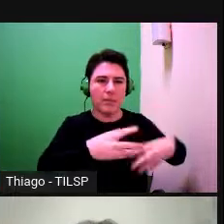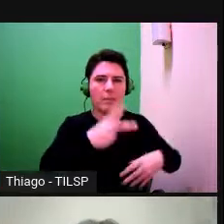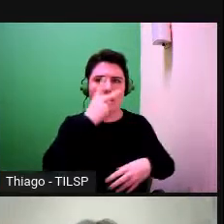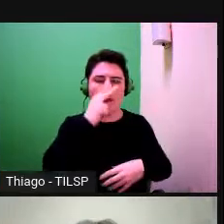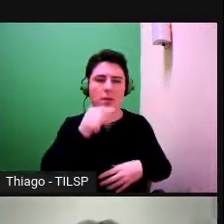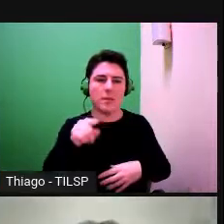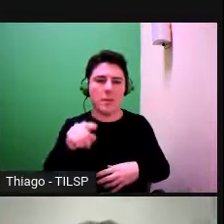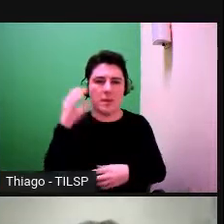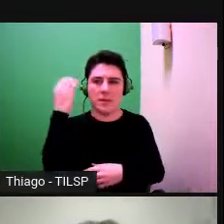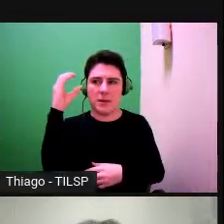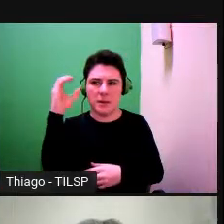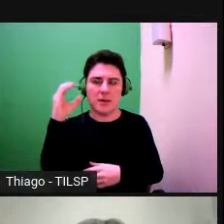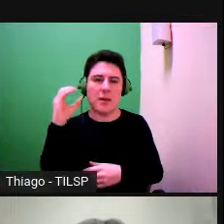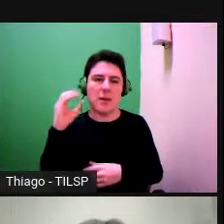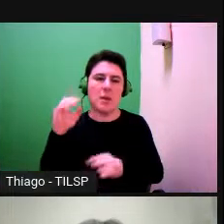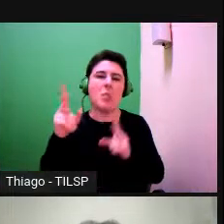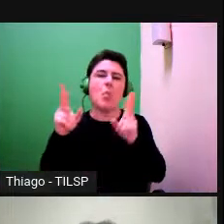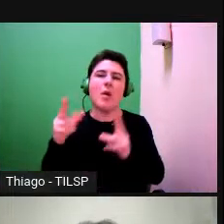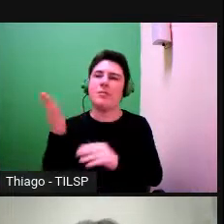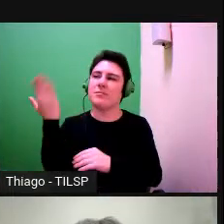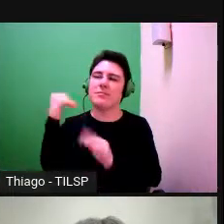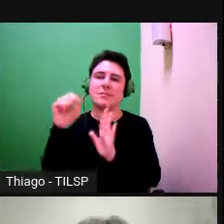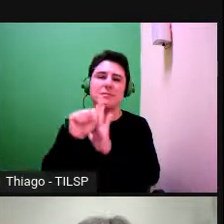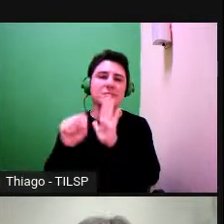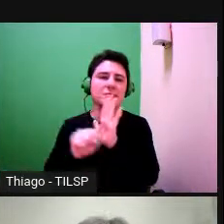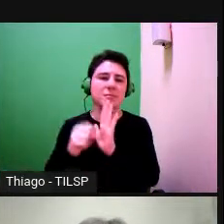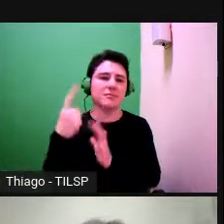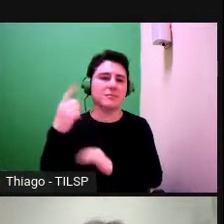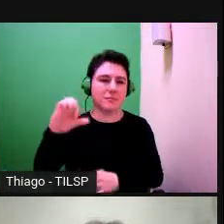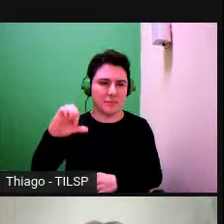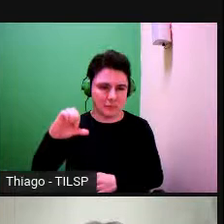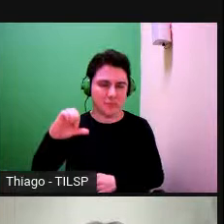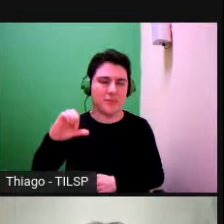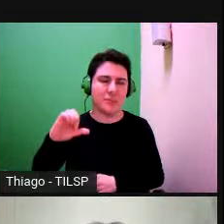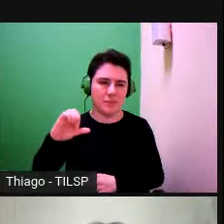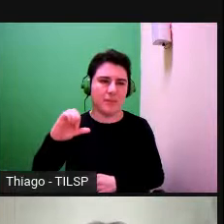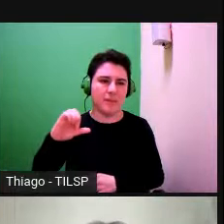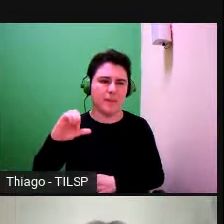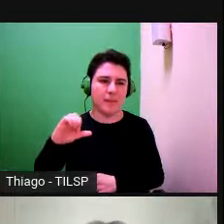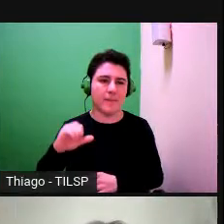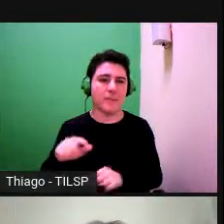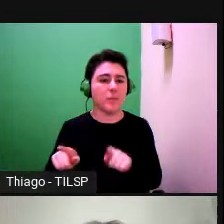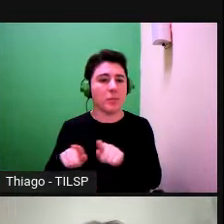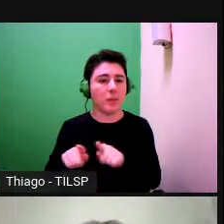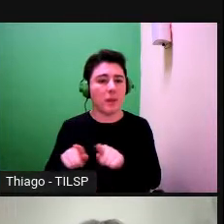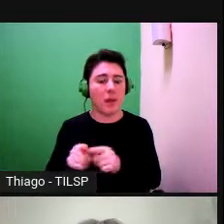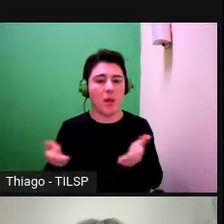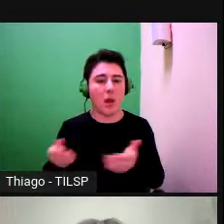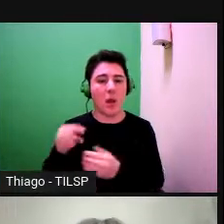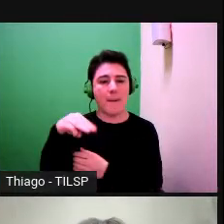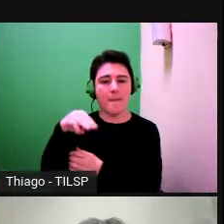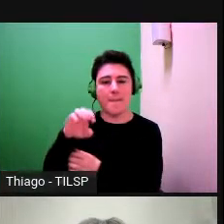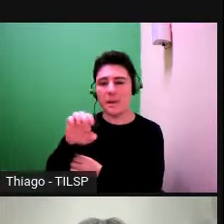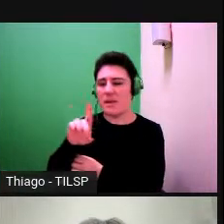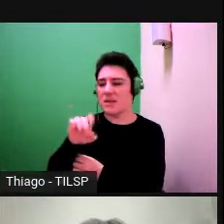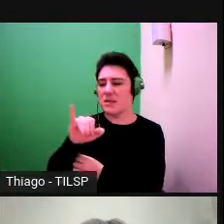ciência tal como era feita no século XIX e talvez depois, e a mediatização dos factos científicos e técnicos